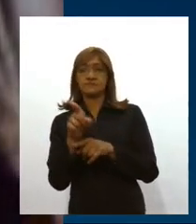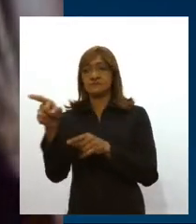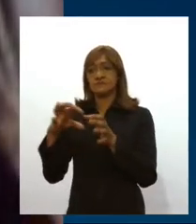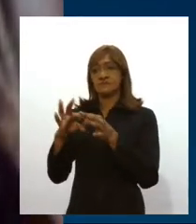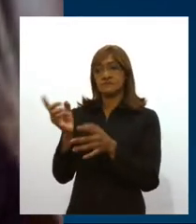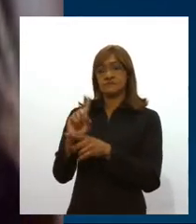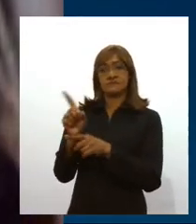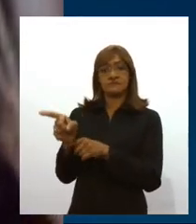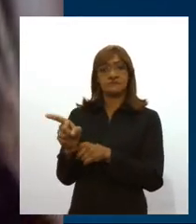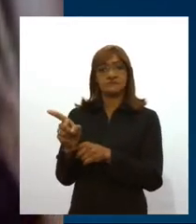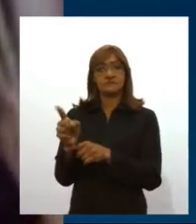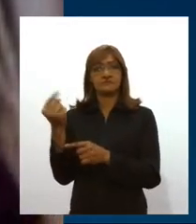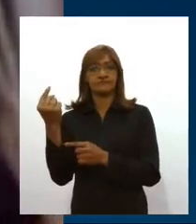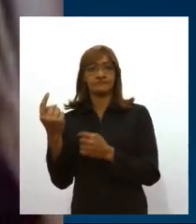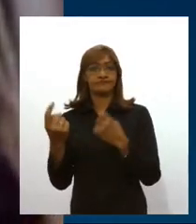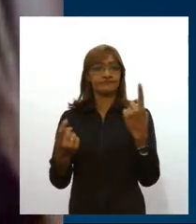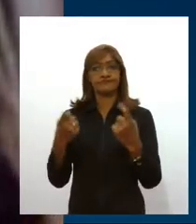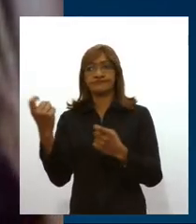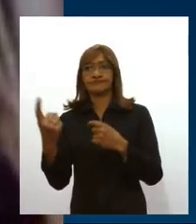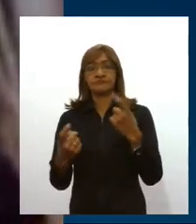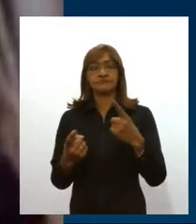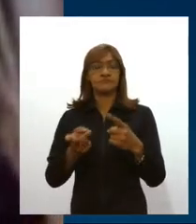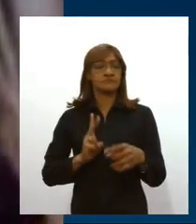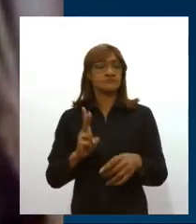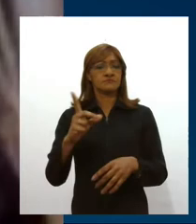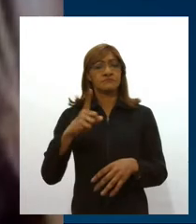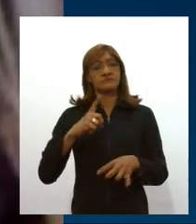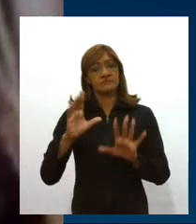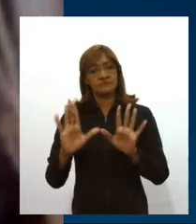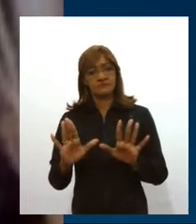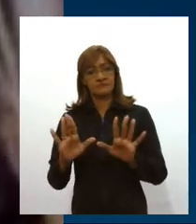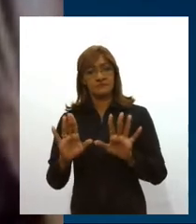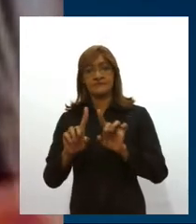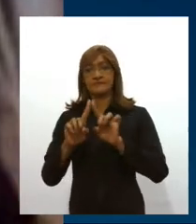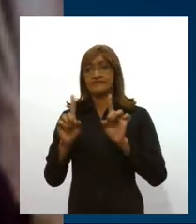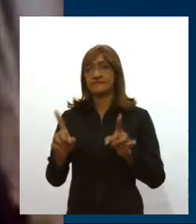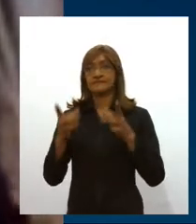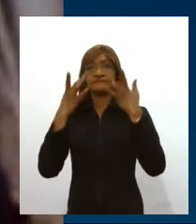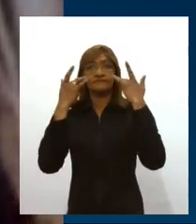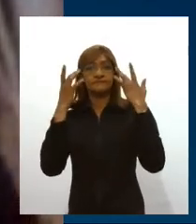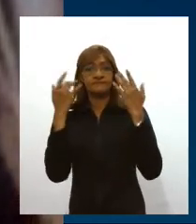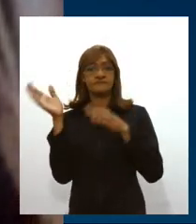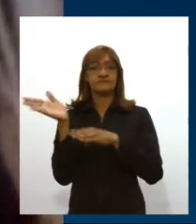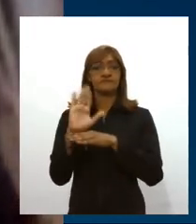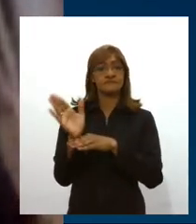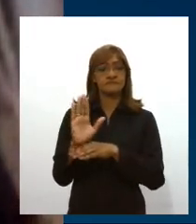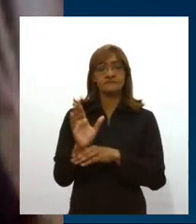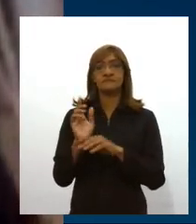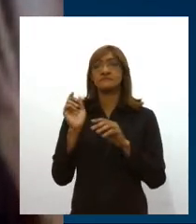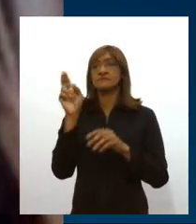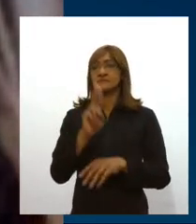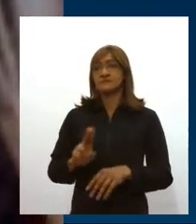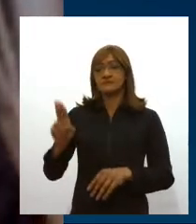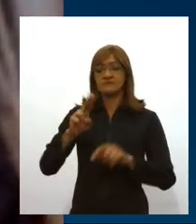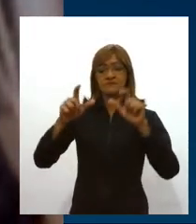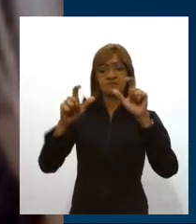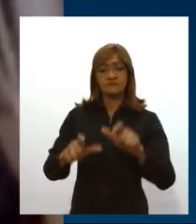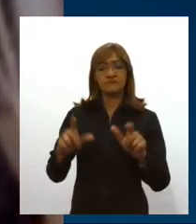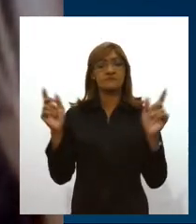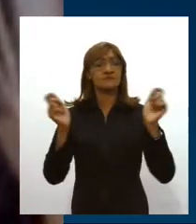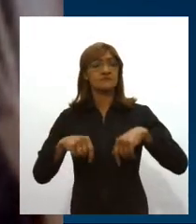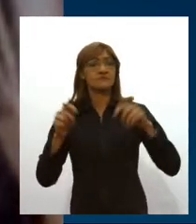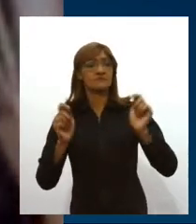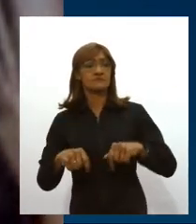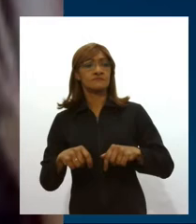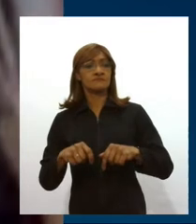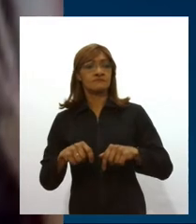aquilo, isso sempre vai existir. No caso dos teatros, cinemas, a pessoa pode até utilizar o espaço do teatro para as atividades